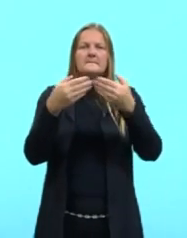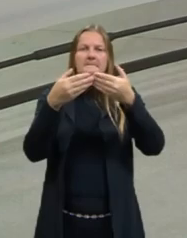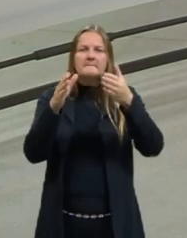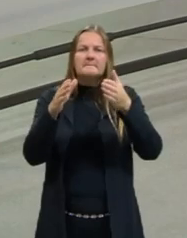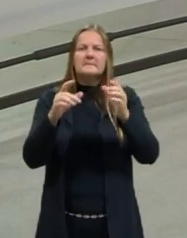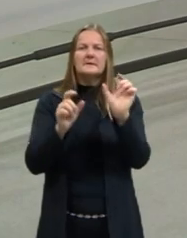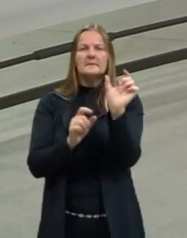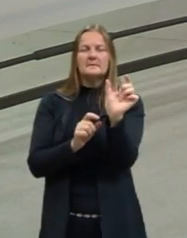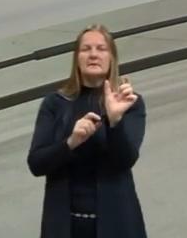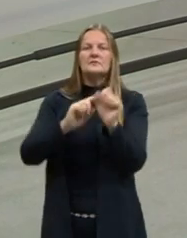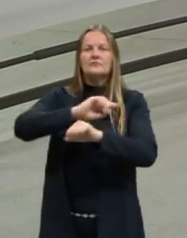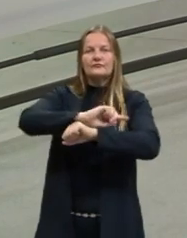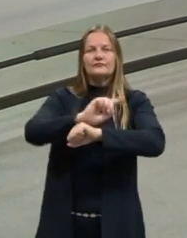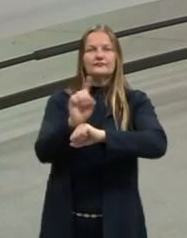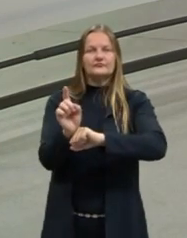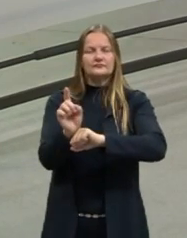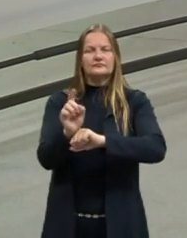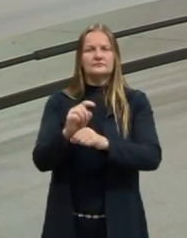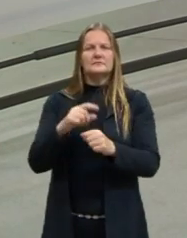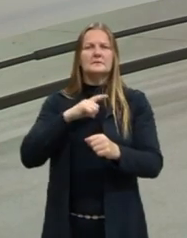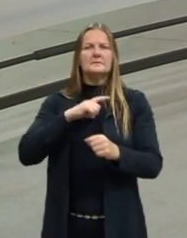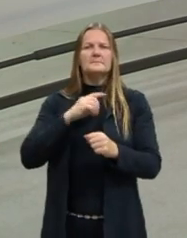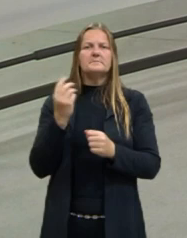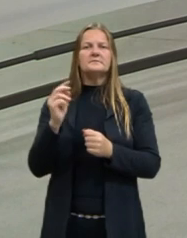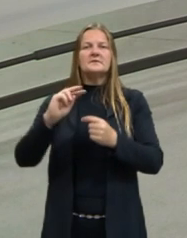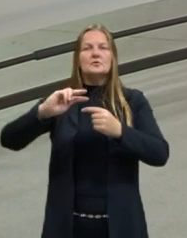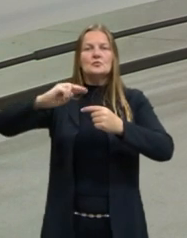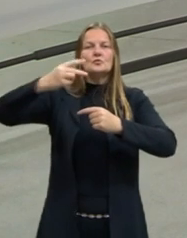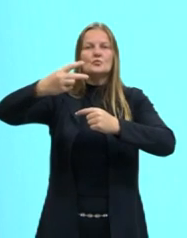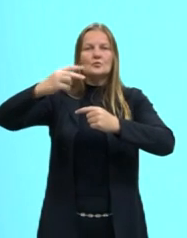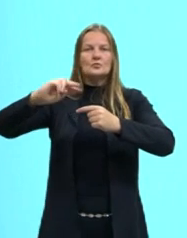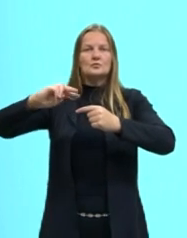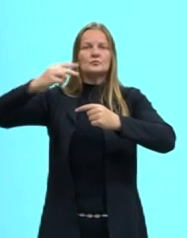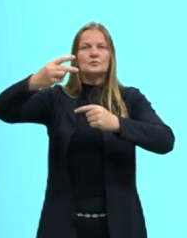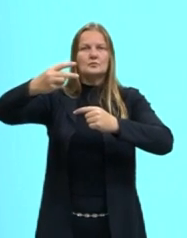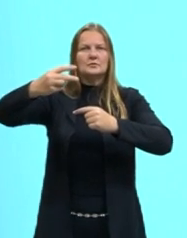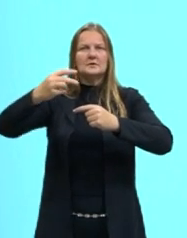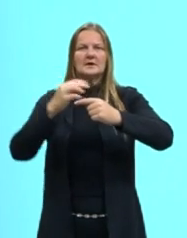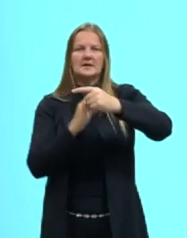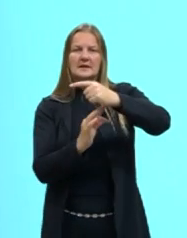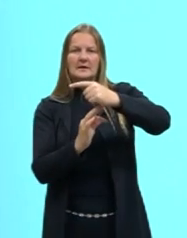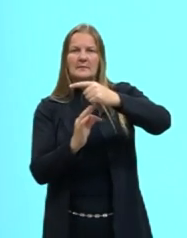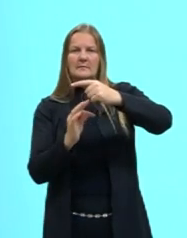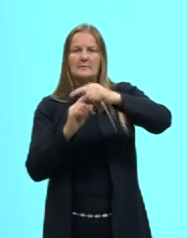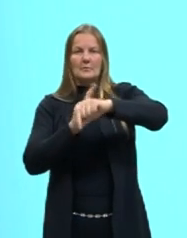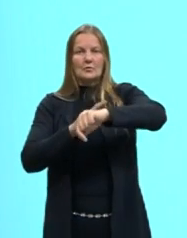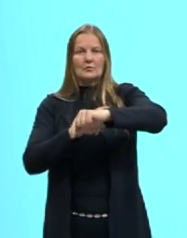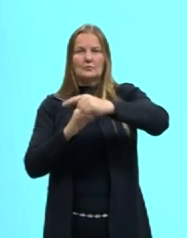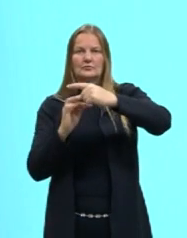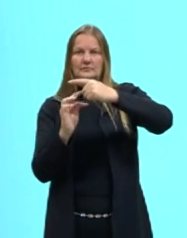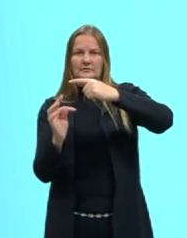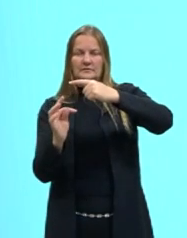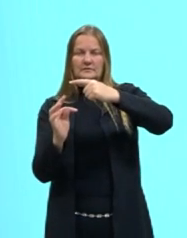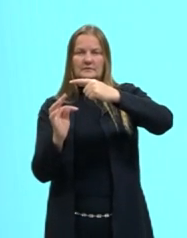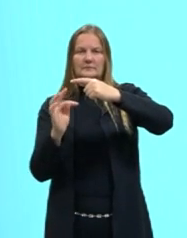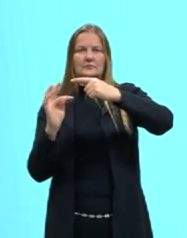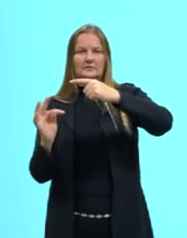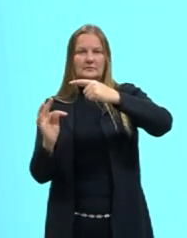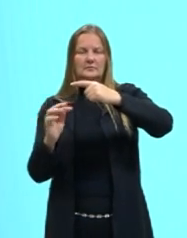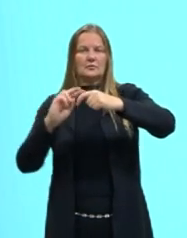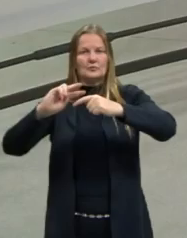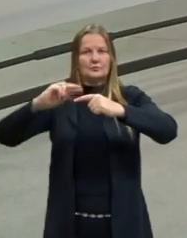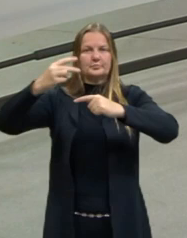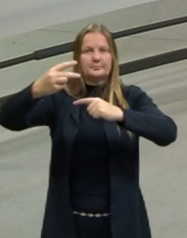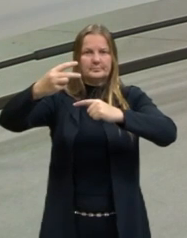termo aqui da velocidade, aparece o tempo duas vezes aqui embaixo. Então, ele fica ao quadrado. Multiplica